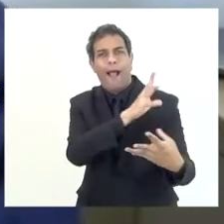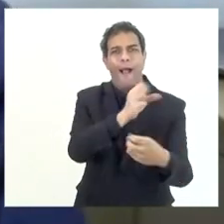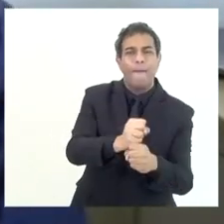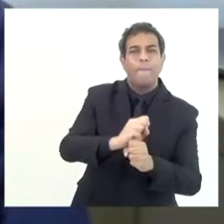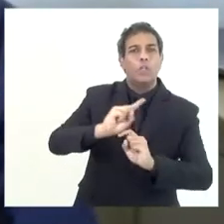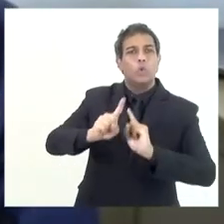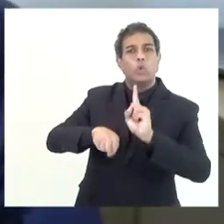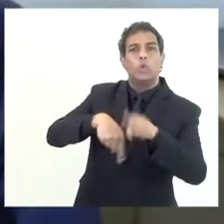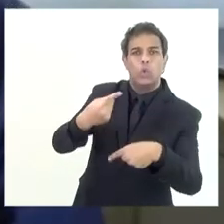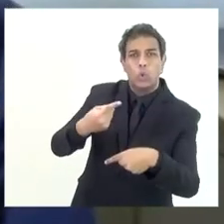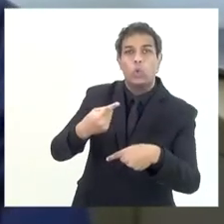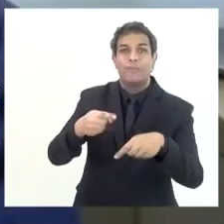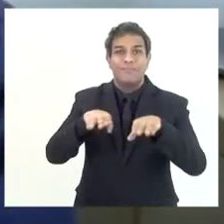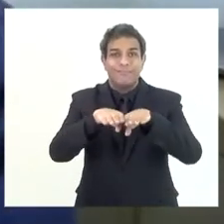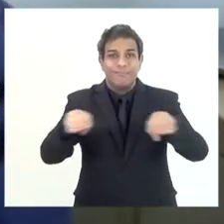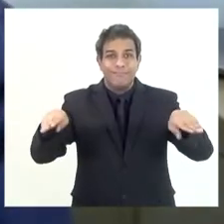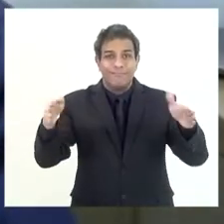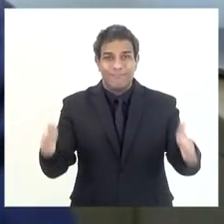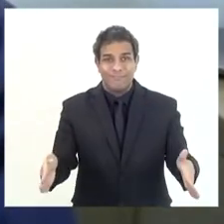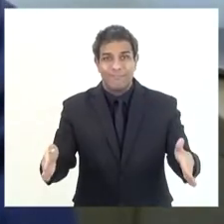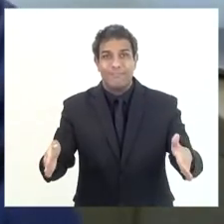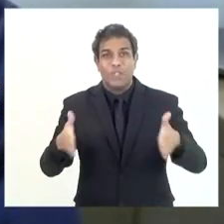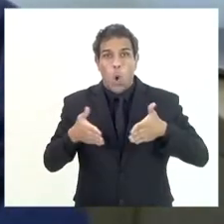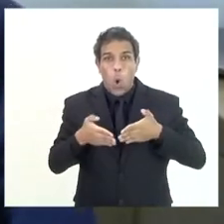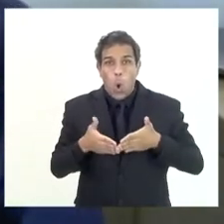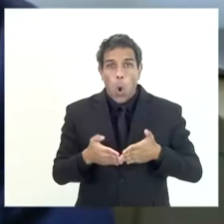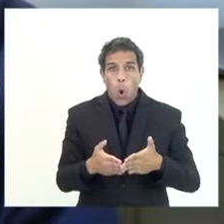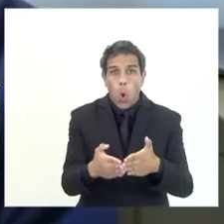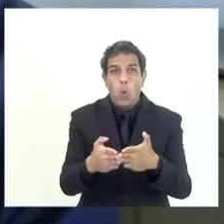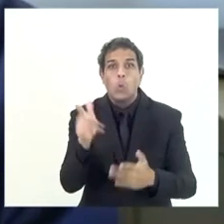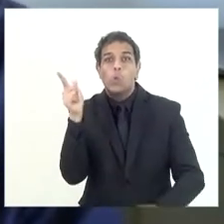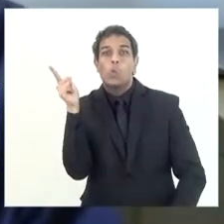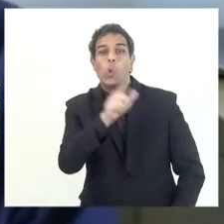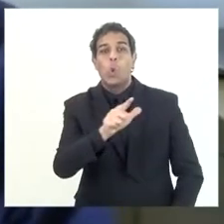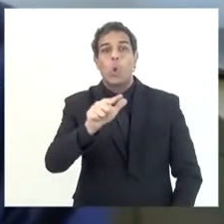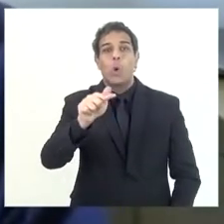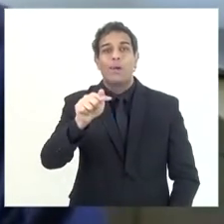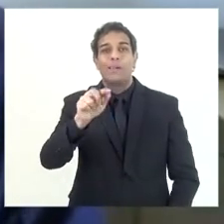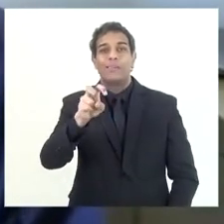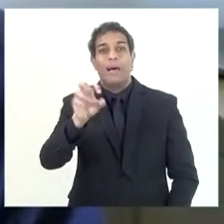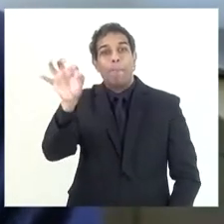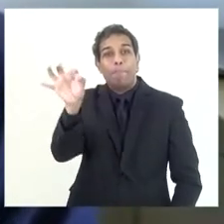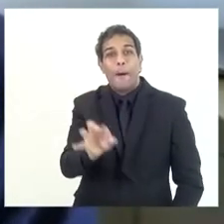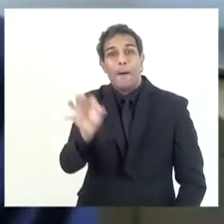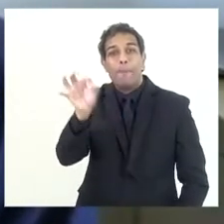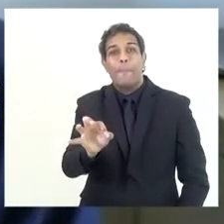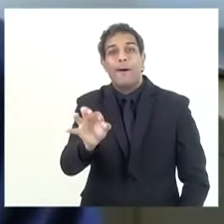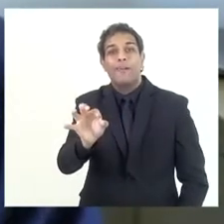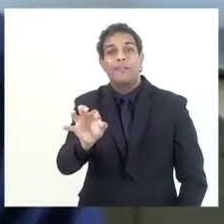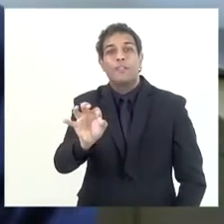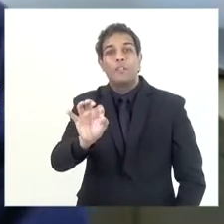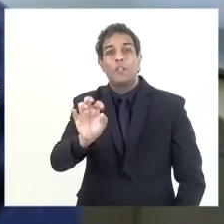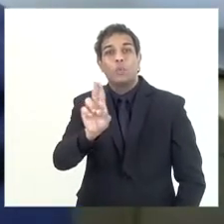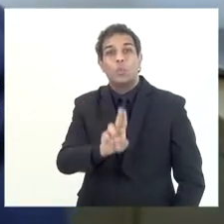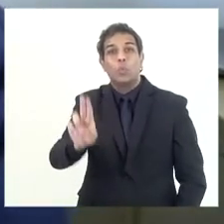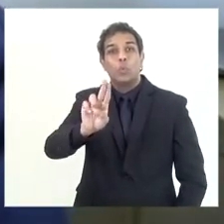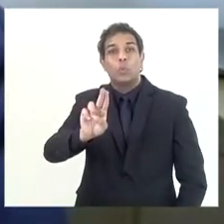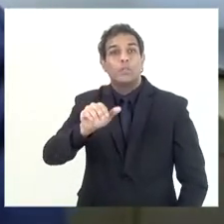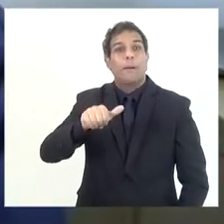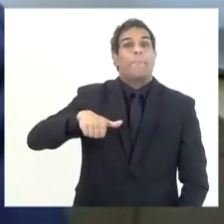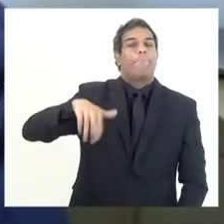que a plataforma tivesse atingido 75% da sua vida útil.